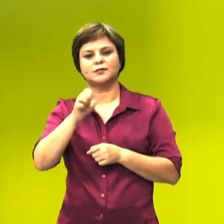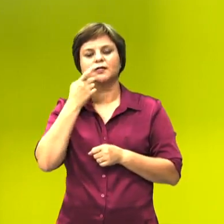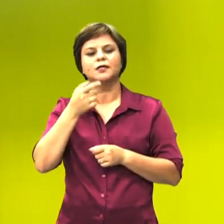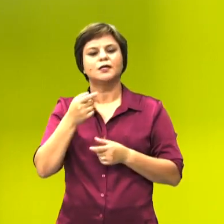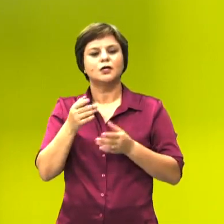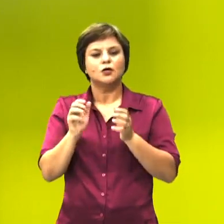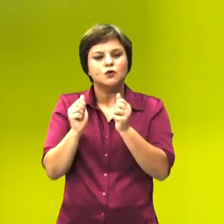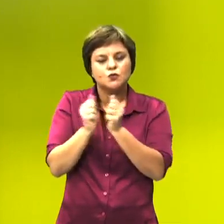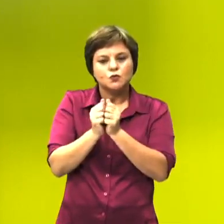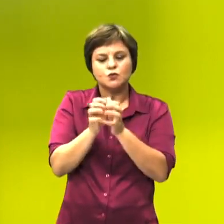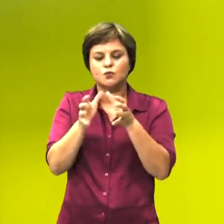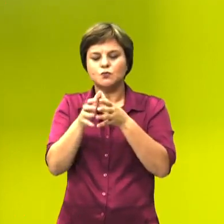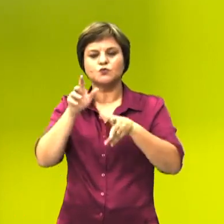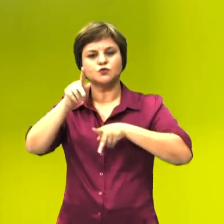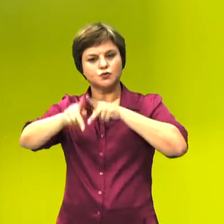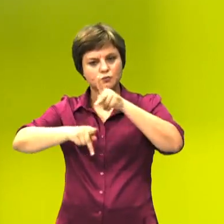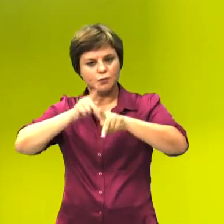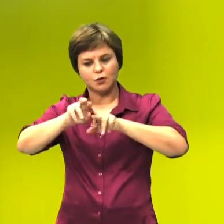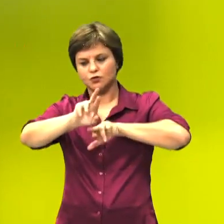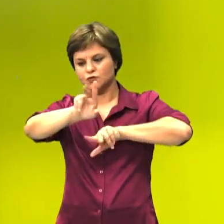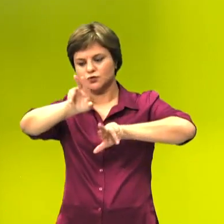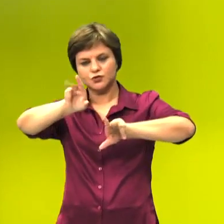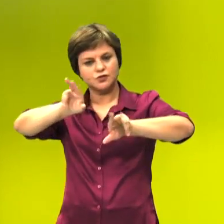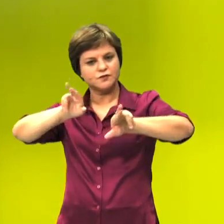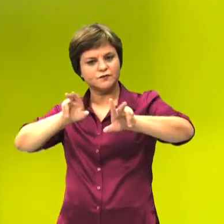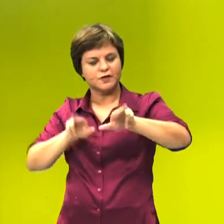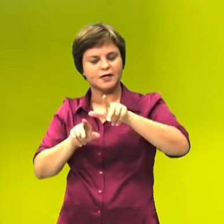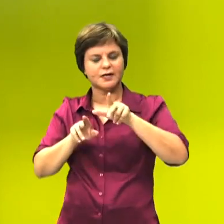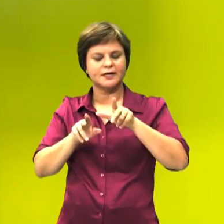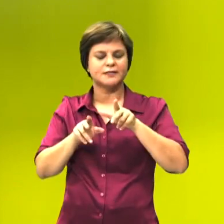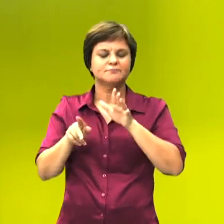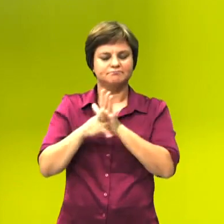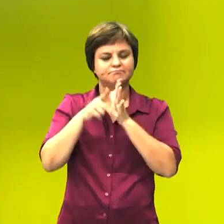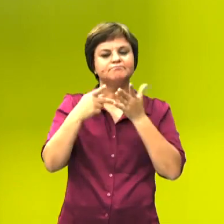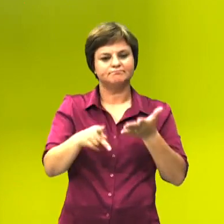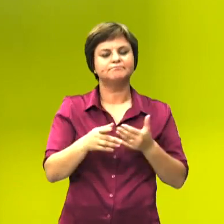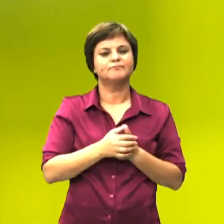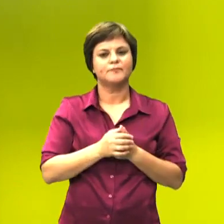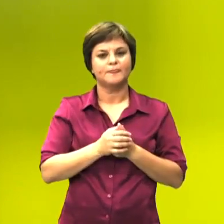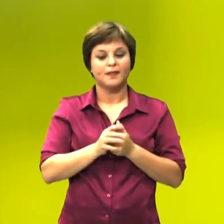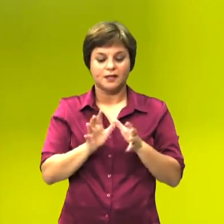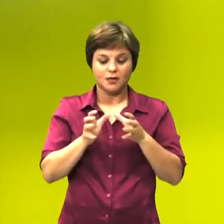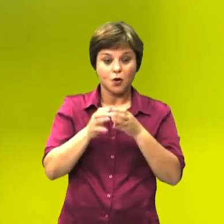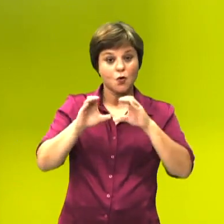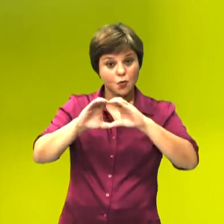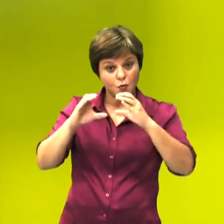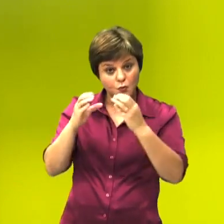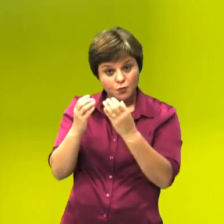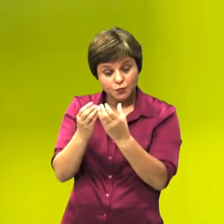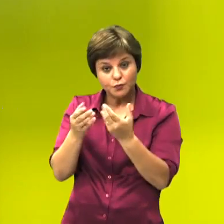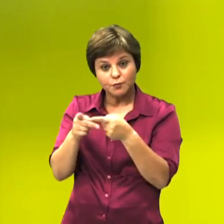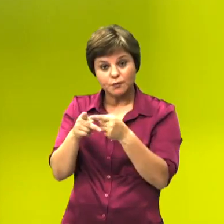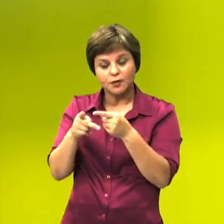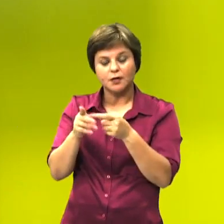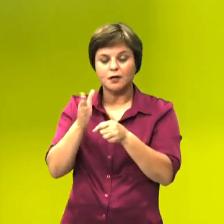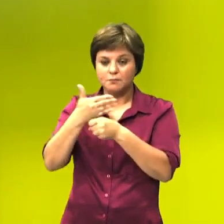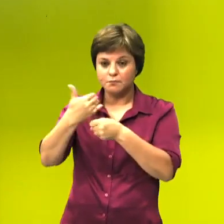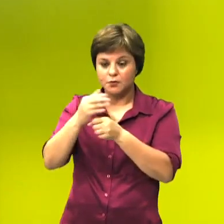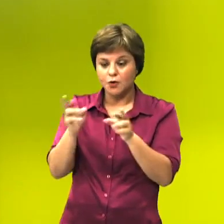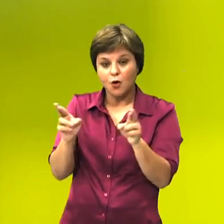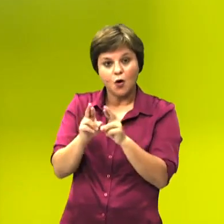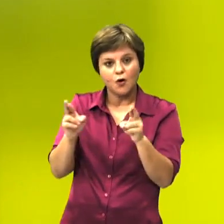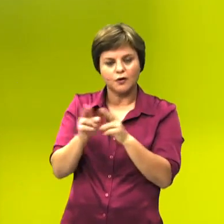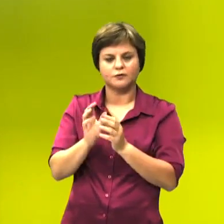de populações de diferentes espécies. Isso aí é a comunidade também relacionada à comunidade biológica.